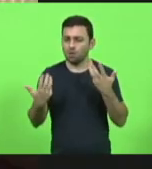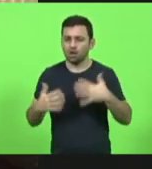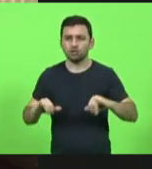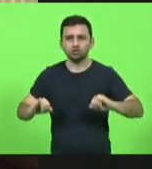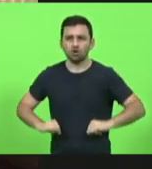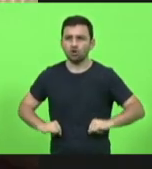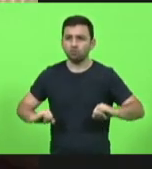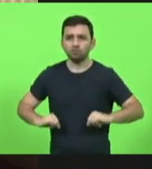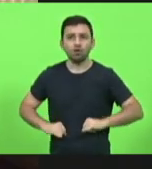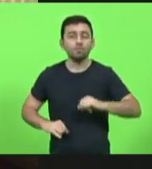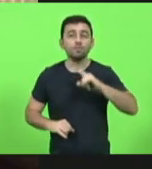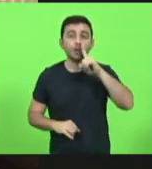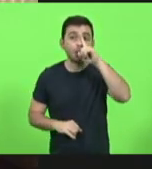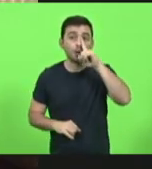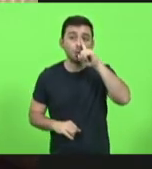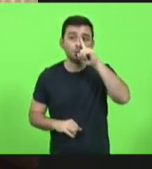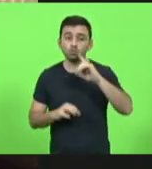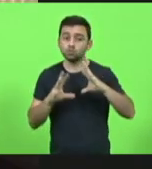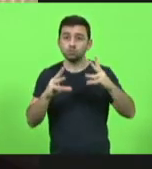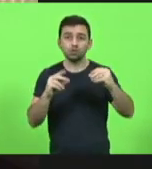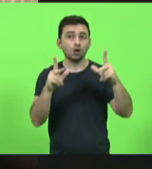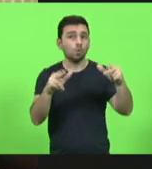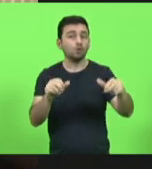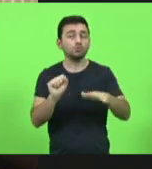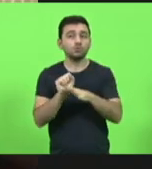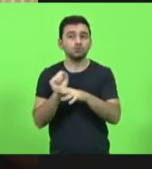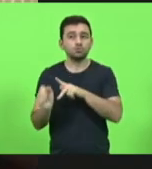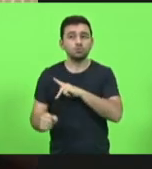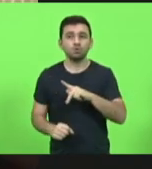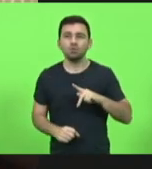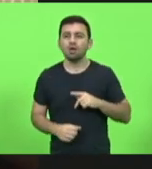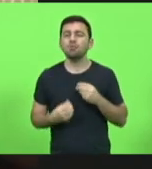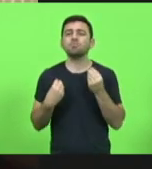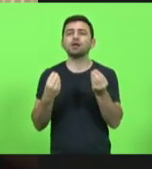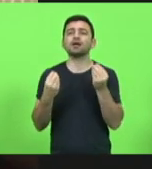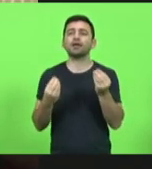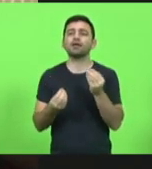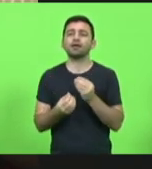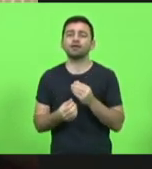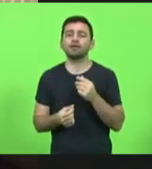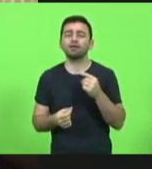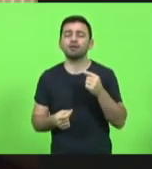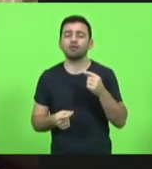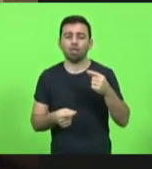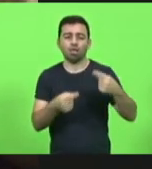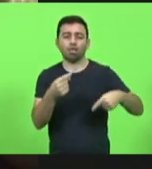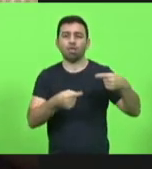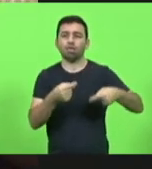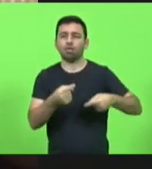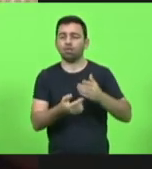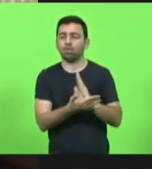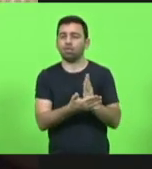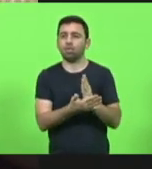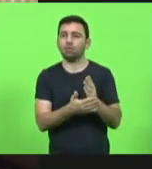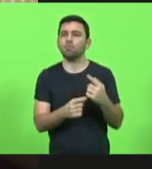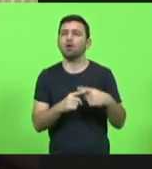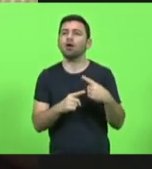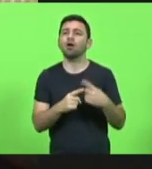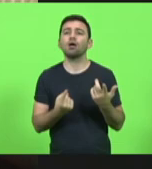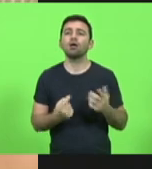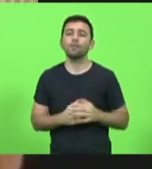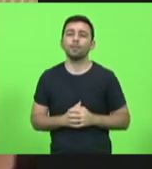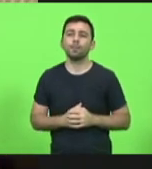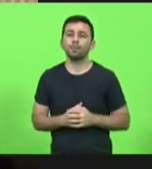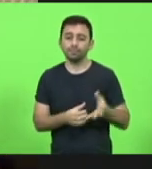risco de toda segurança pública e para que fazer essa divisão? Para que fazer a